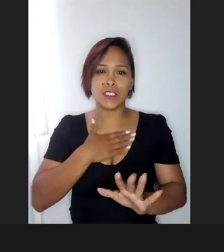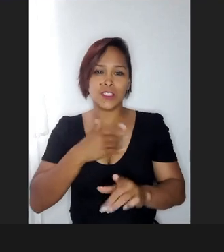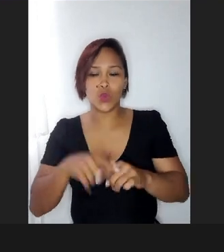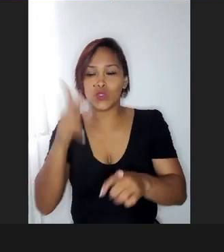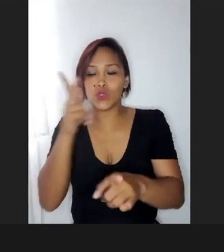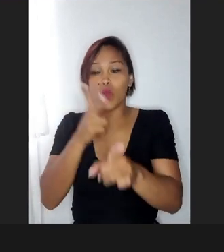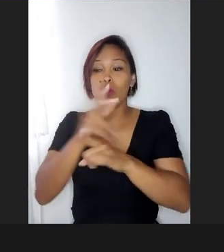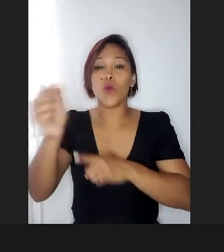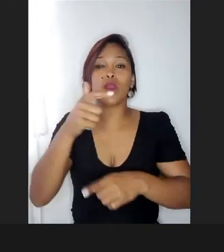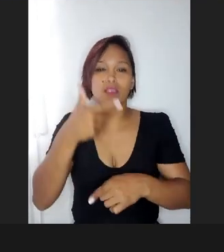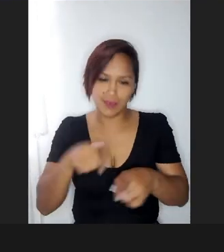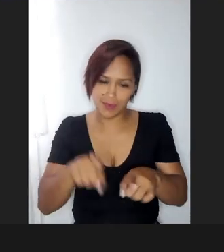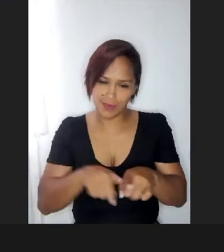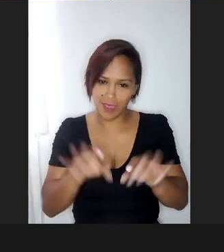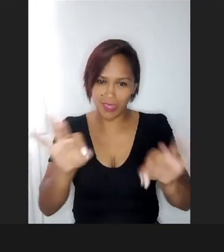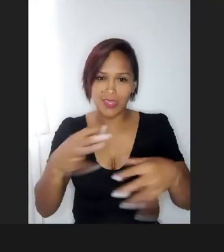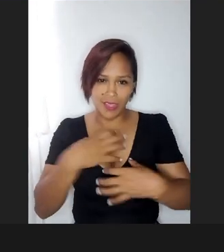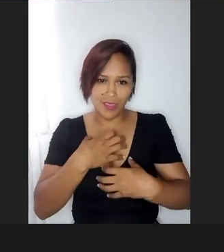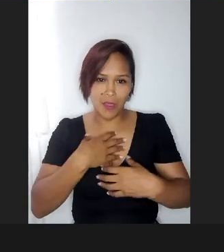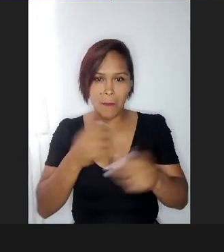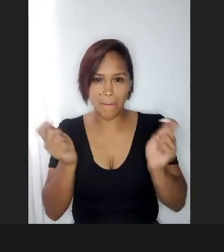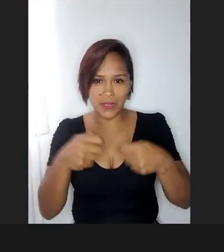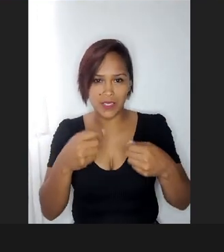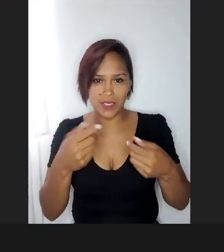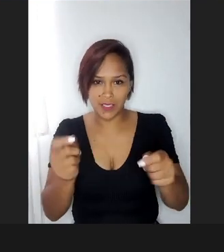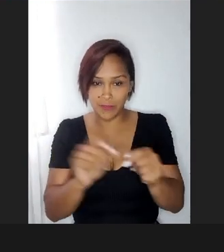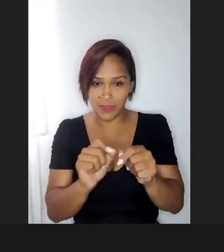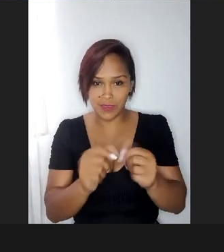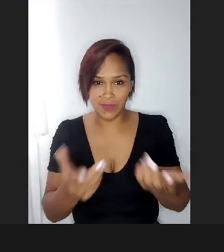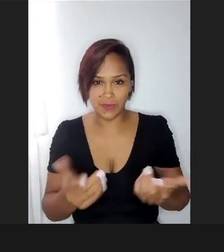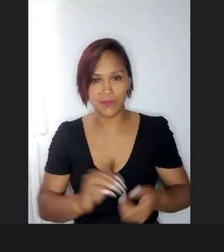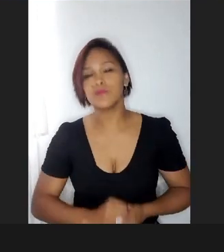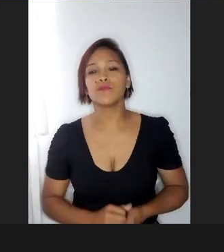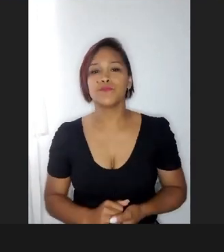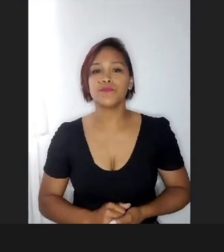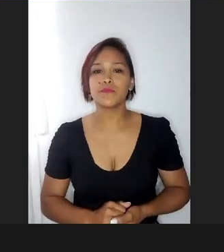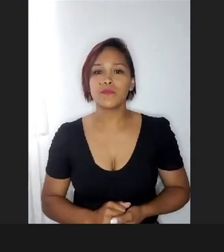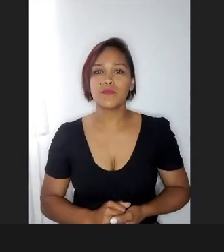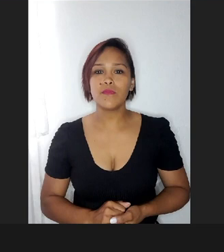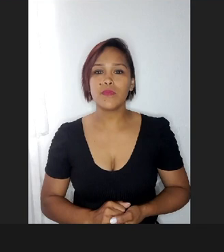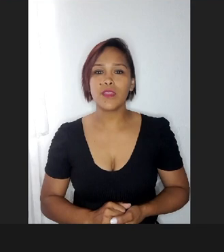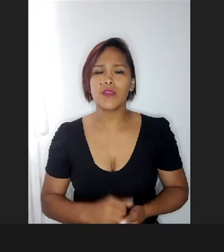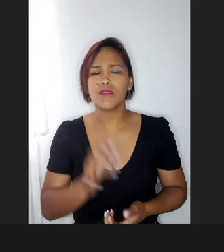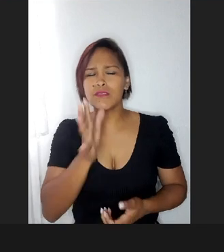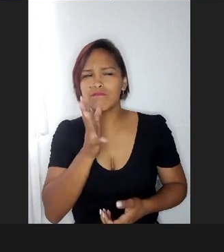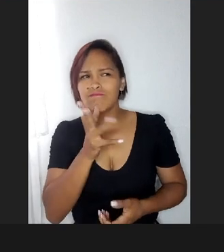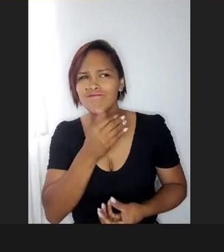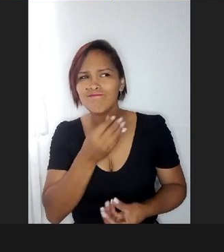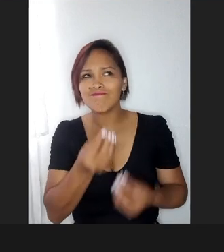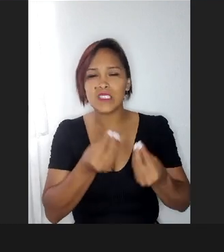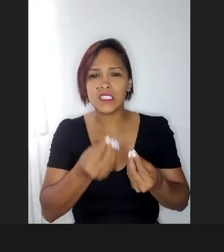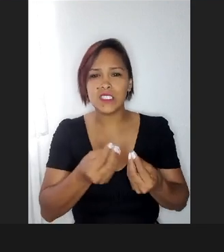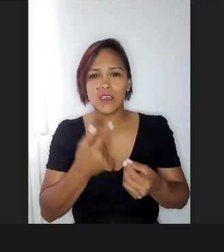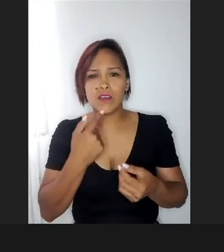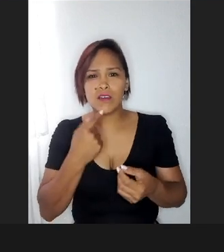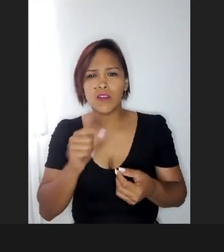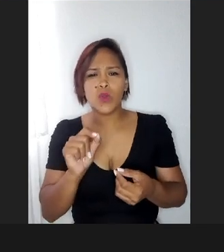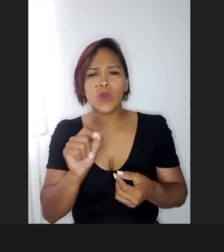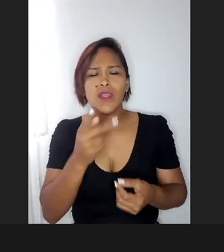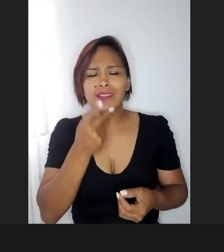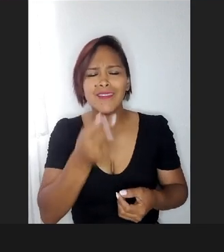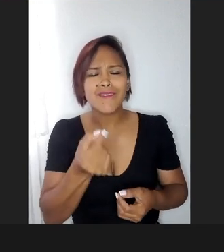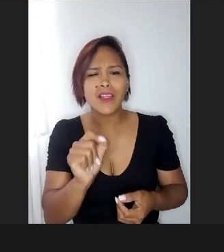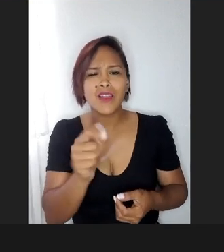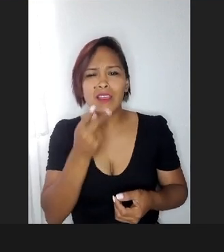sentido que a gente tem que buscar falar para eles, e eu naquela hora até demorei um pouco assim, fiquei ali, o que ele está falando, que ele está